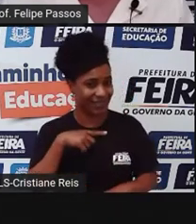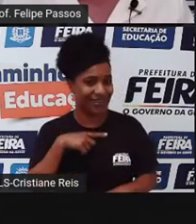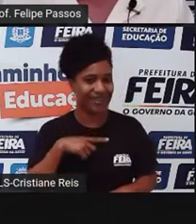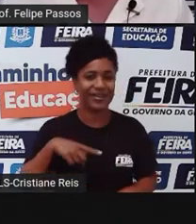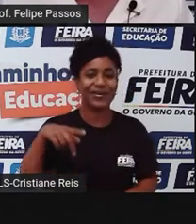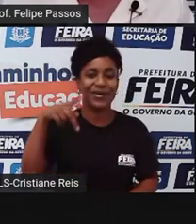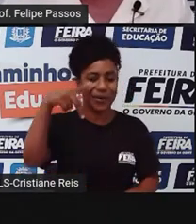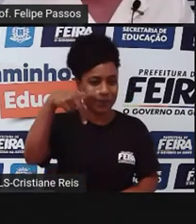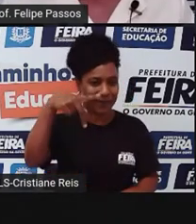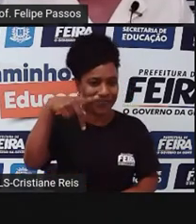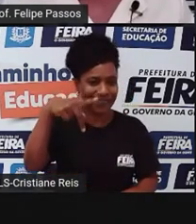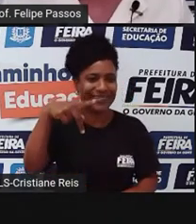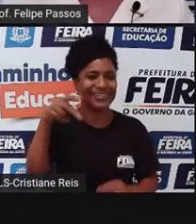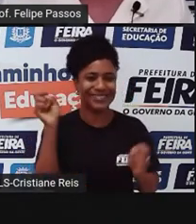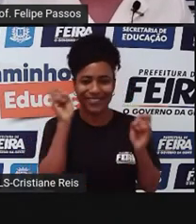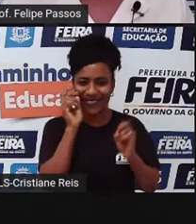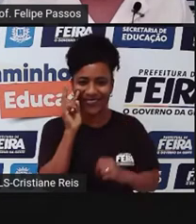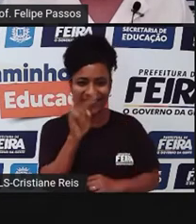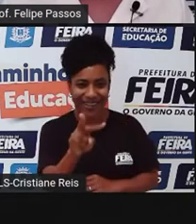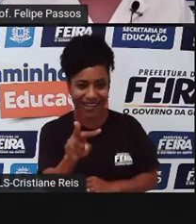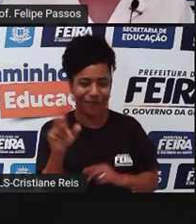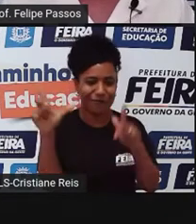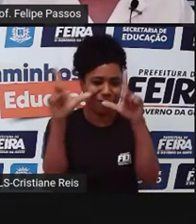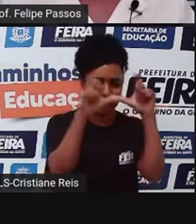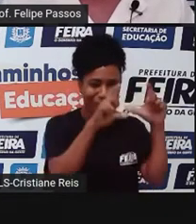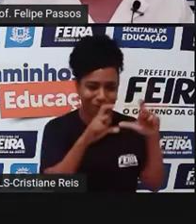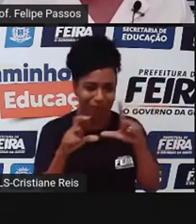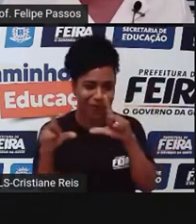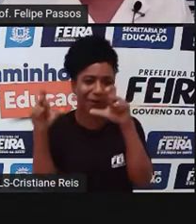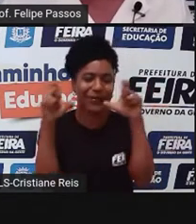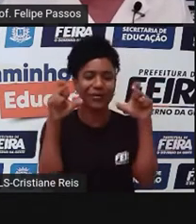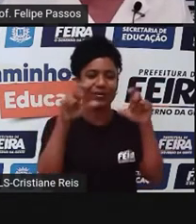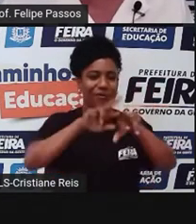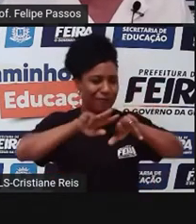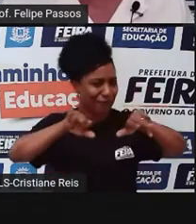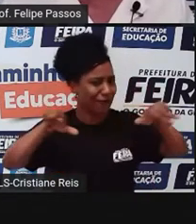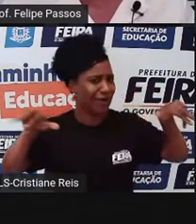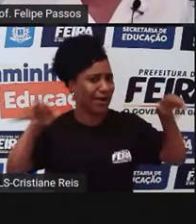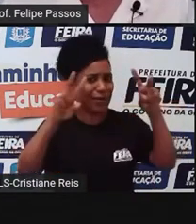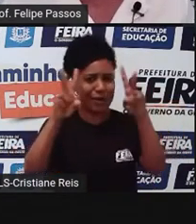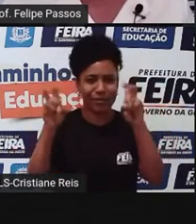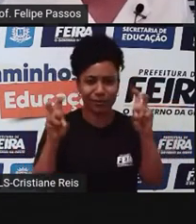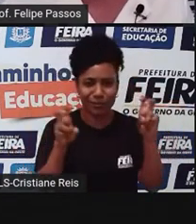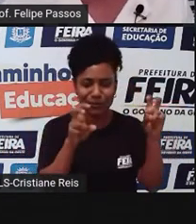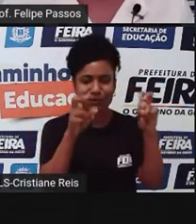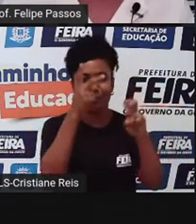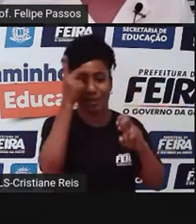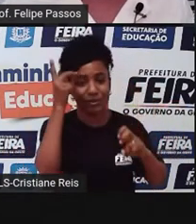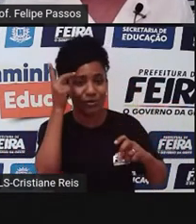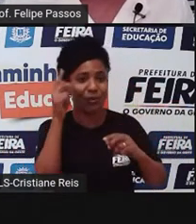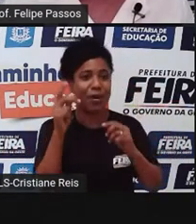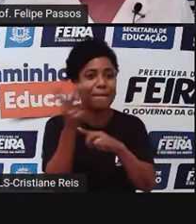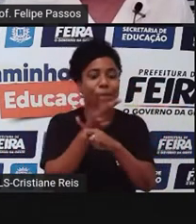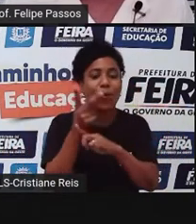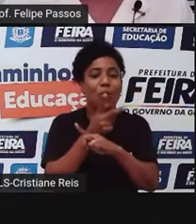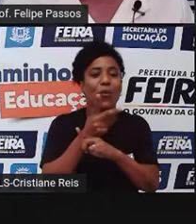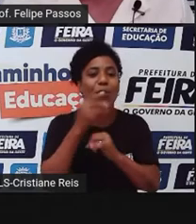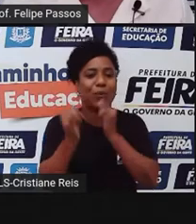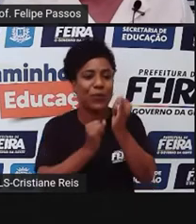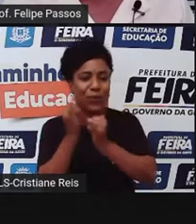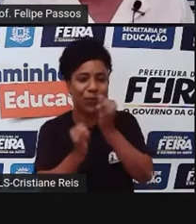gente encontra conteúdo visual, principalmente fotos, sobre vários assuntos, sobre o que as pessoas estão procurando na internet.